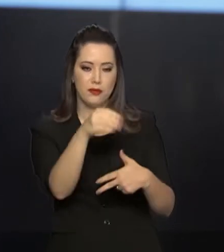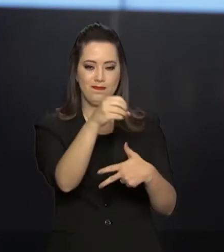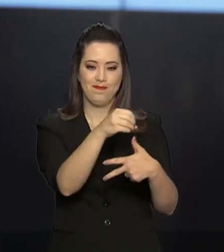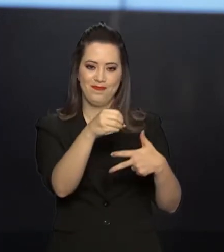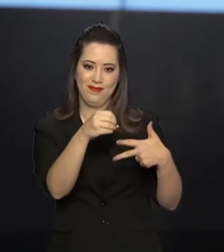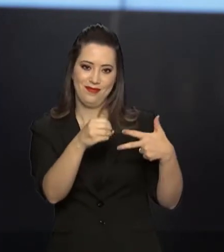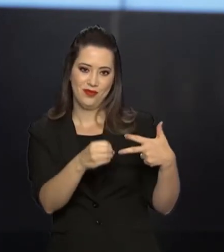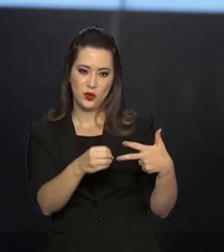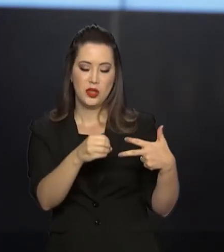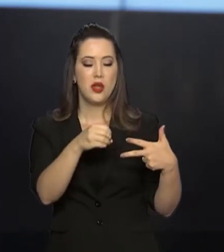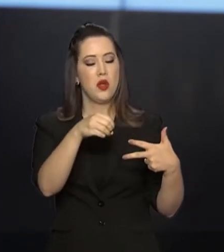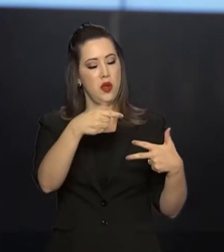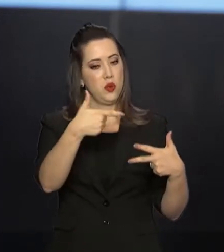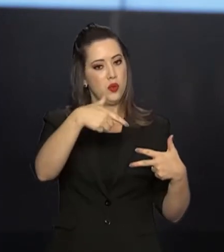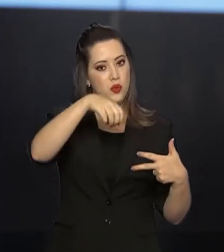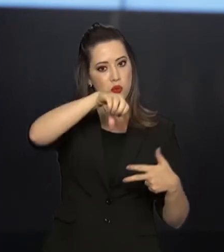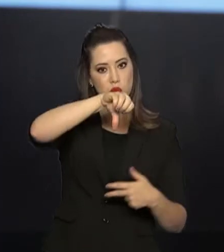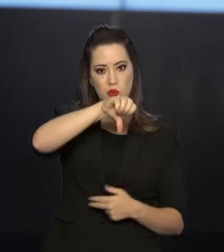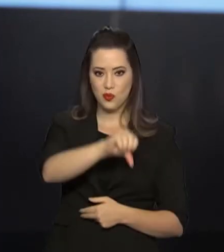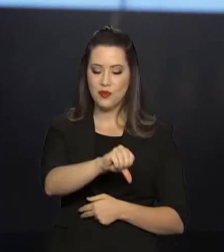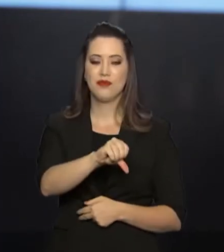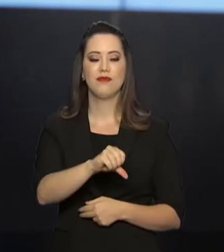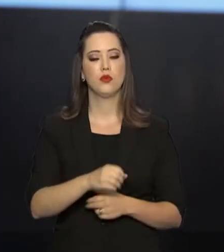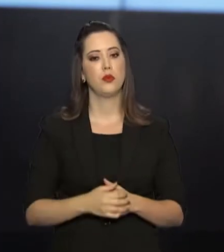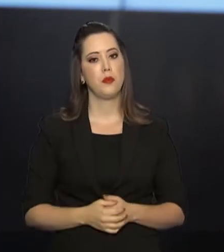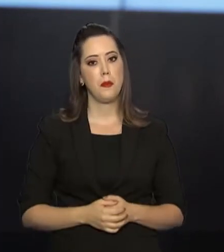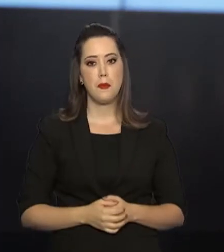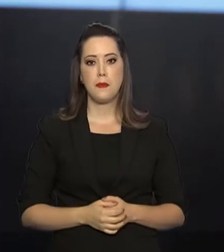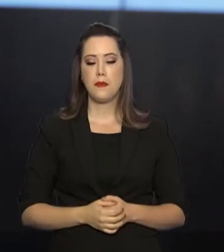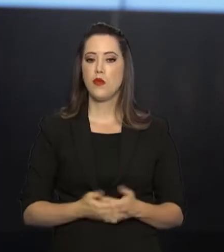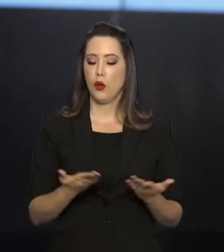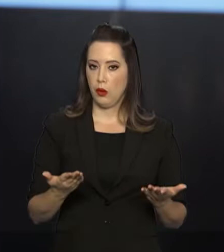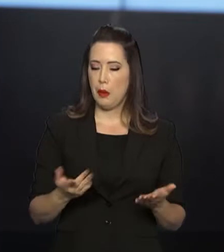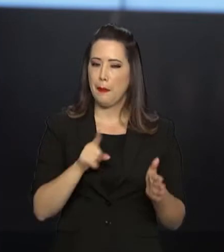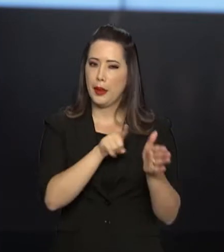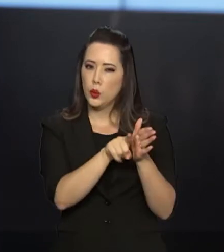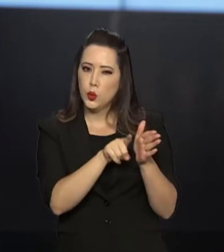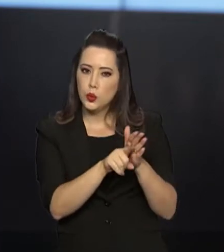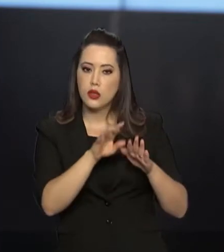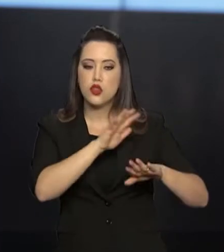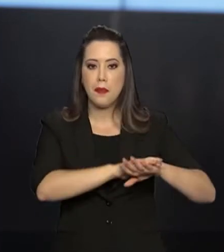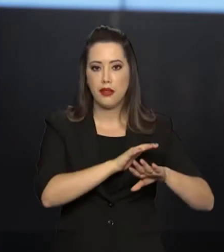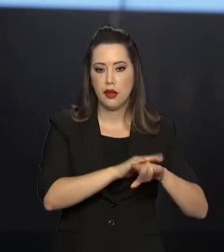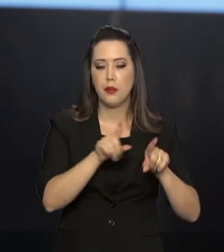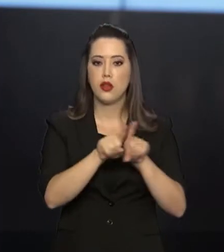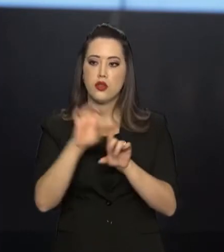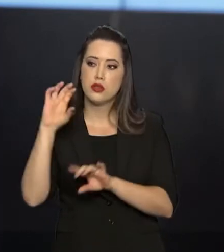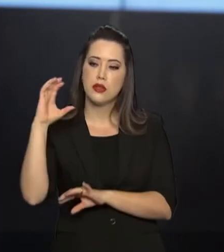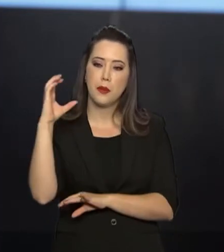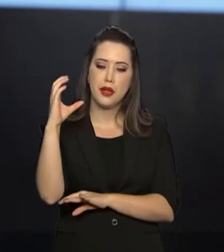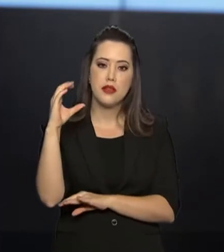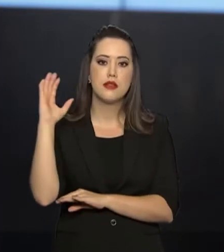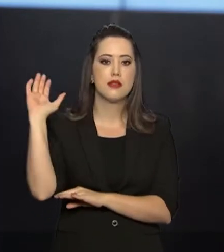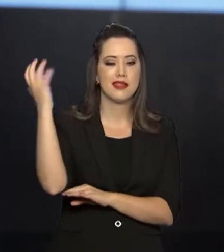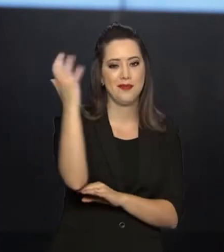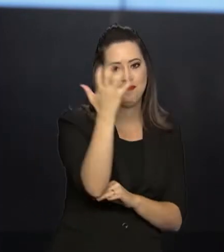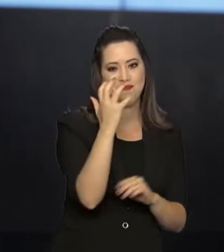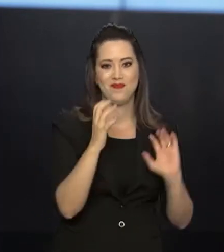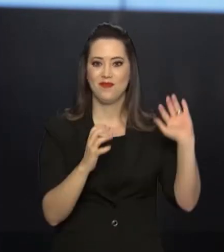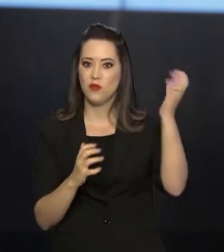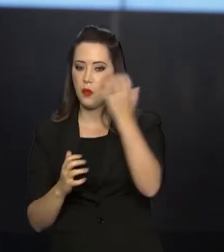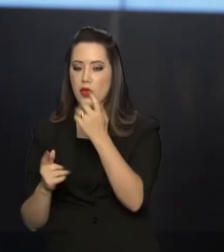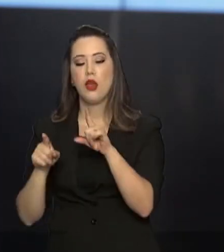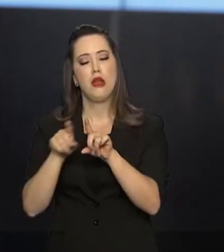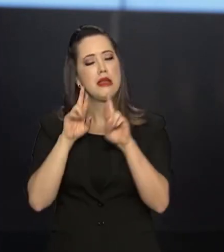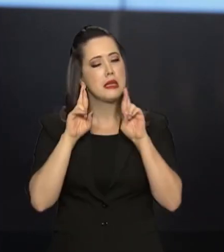Exame Nacional do Ensino Médio, Enem 2019, com questões de matemática e ciências da natureza. São